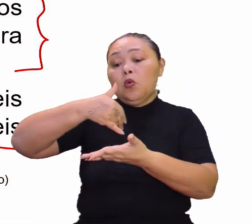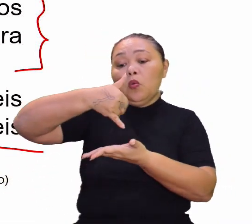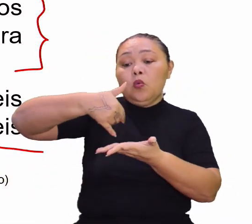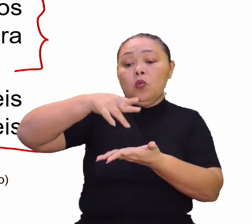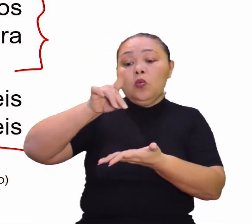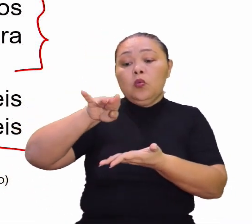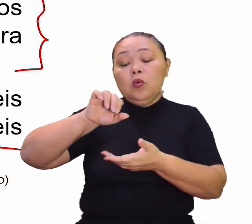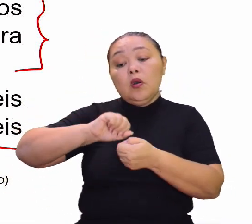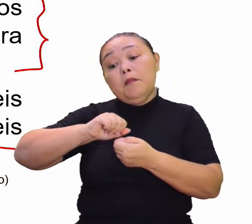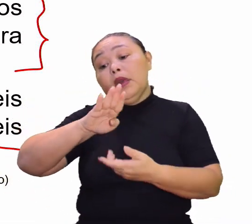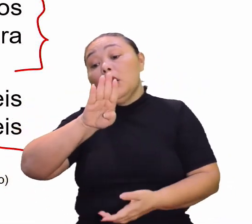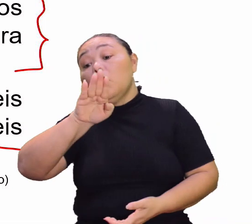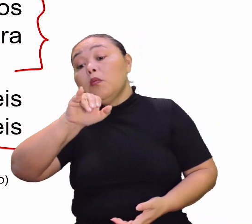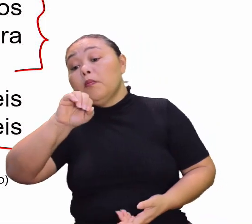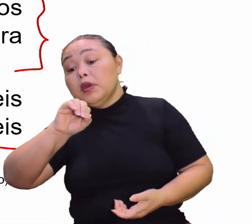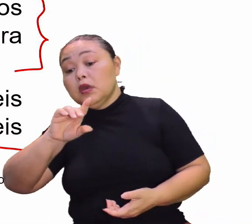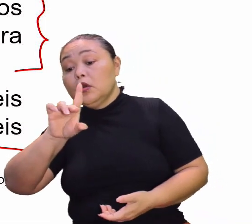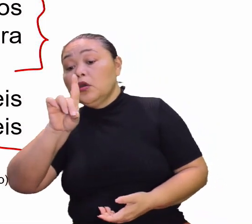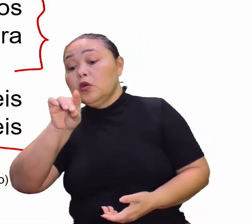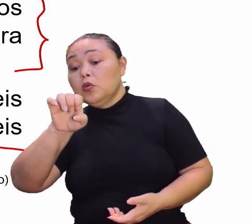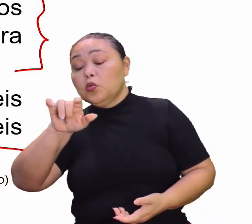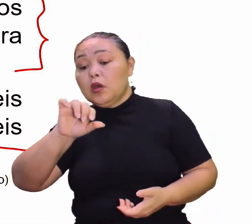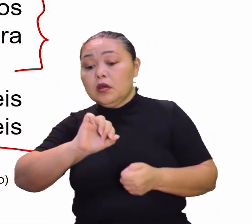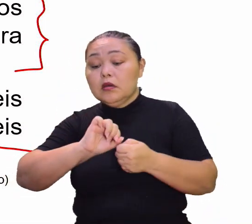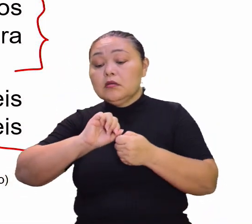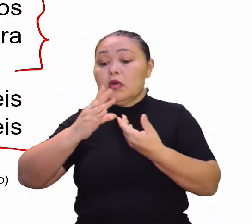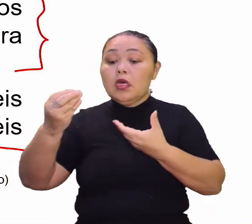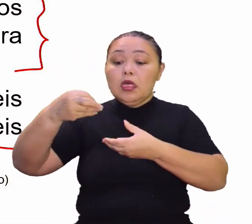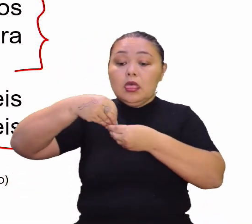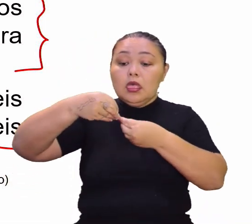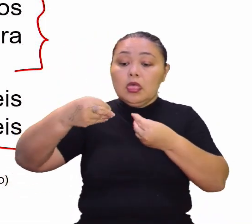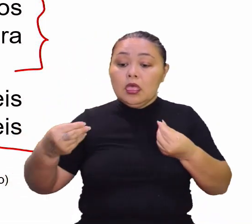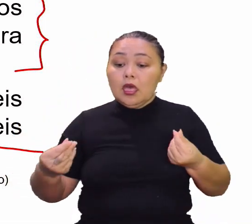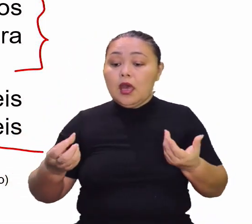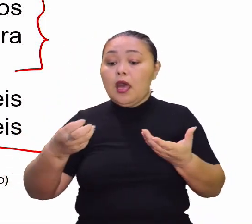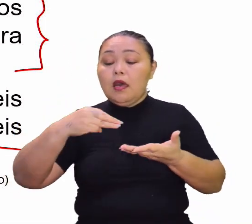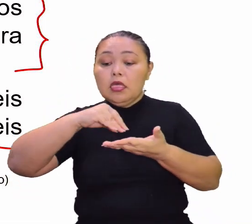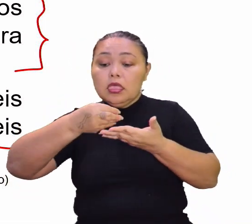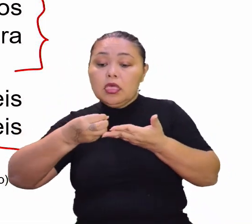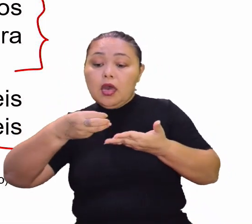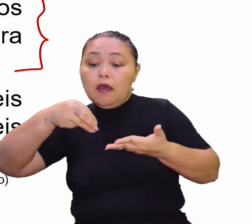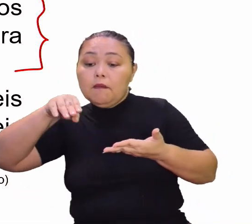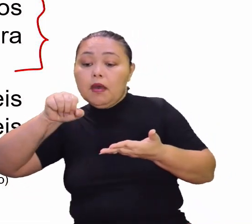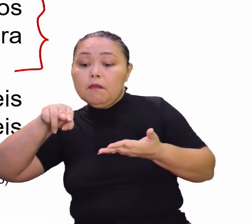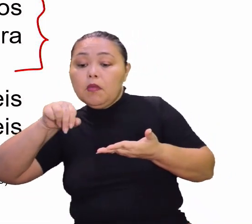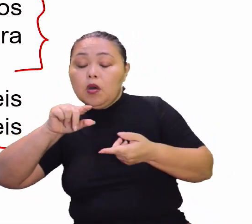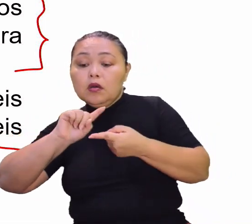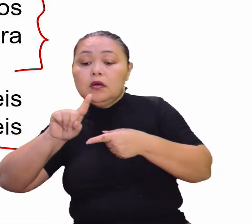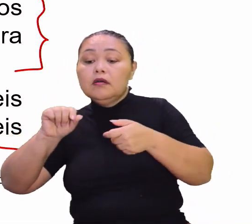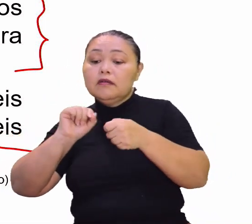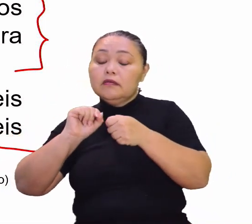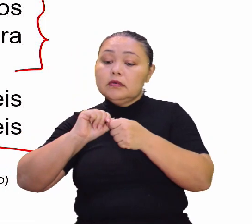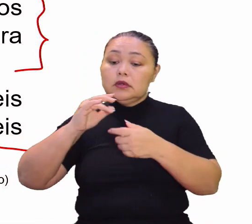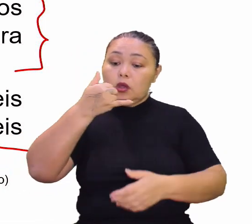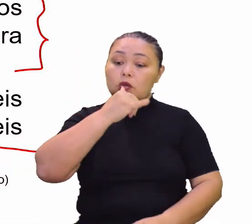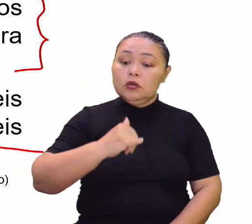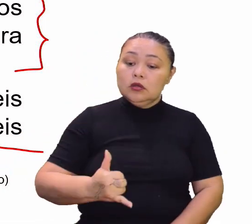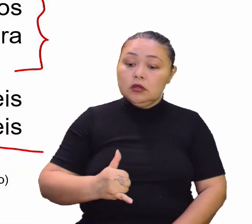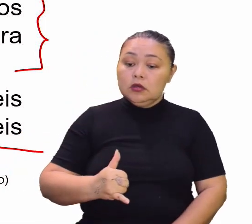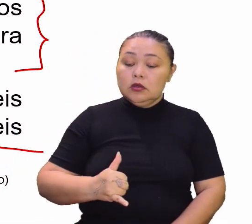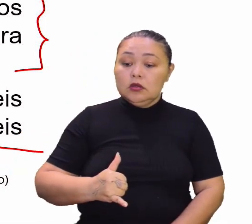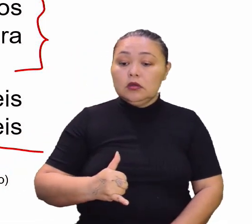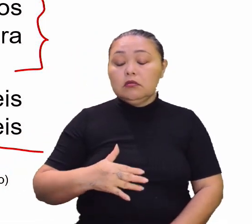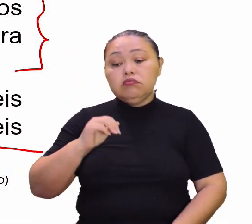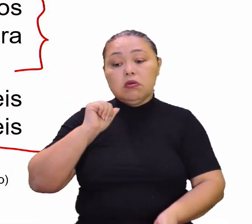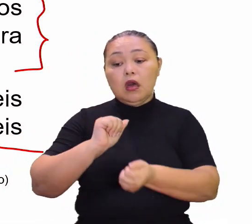pelo biodiesel, que é a partir da mamona, do dendê. Por exemplo, produzir energia ao invés